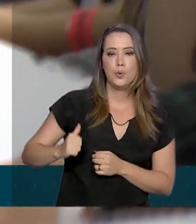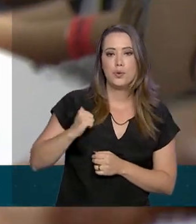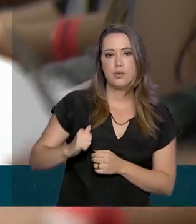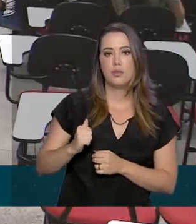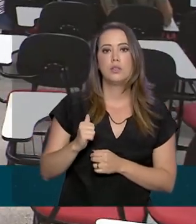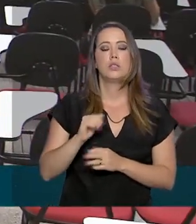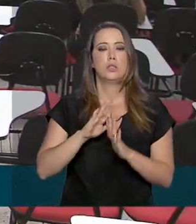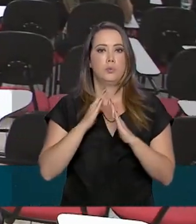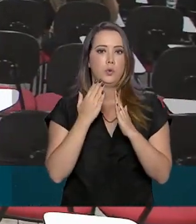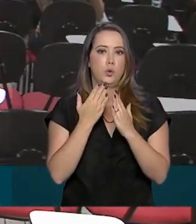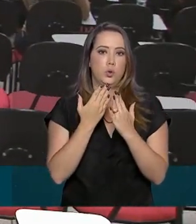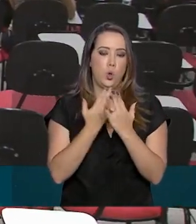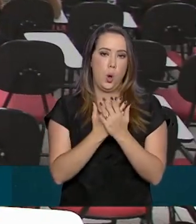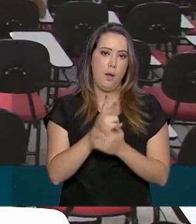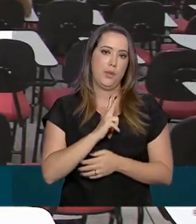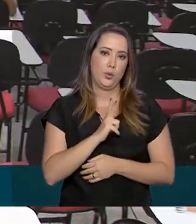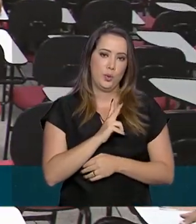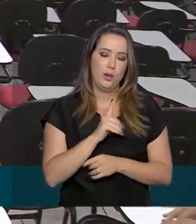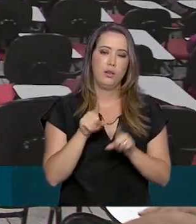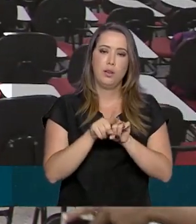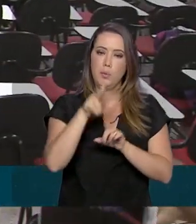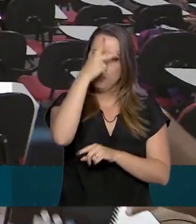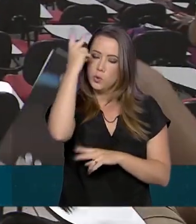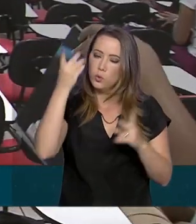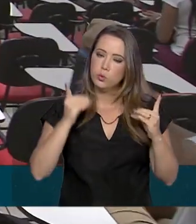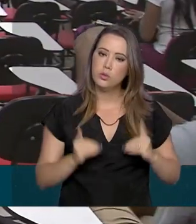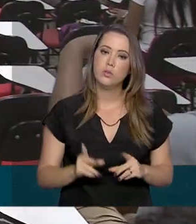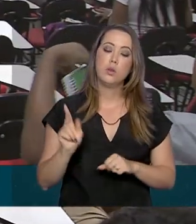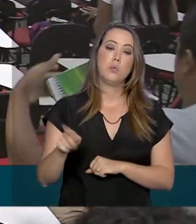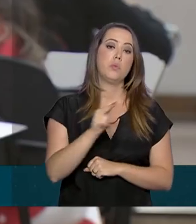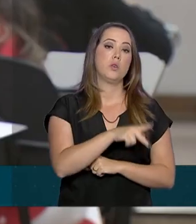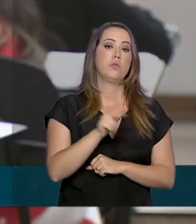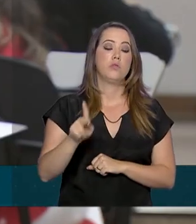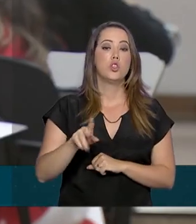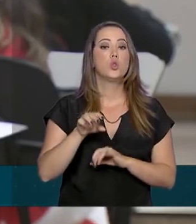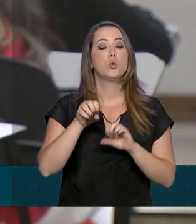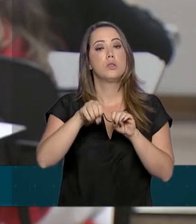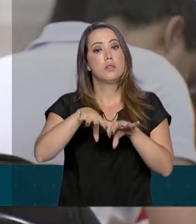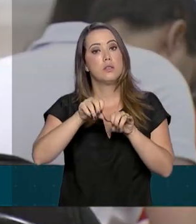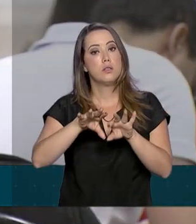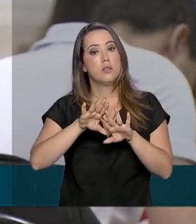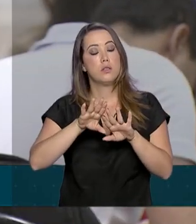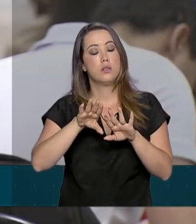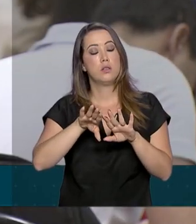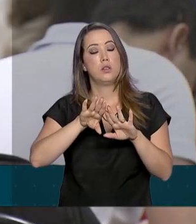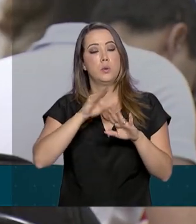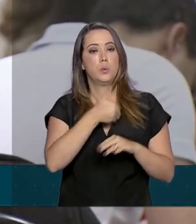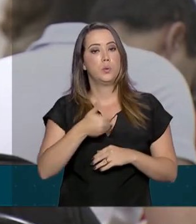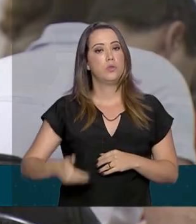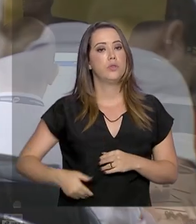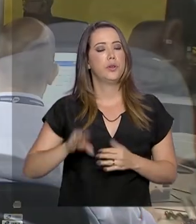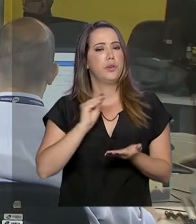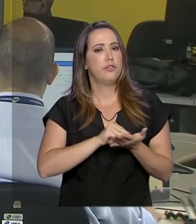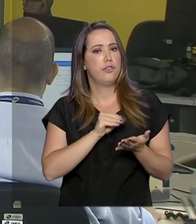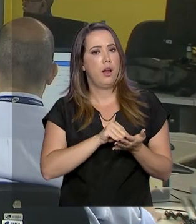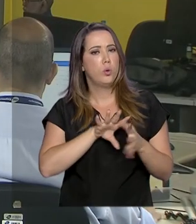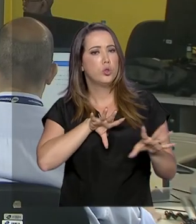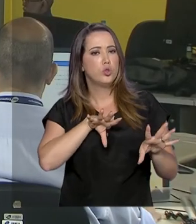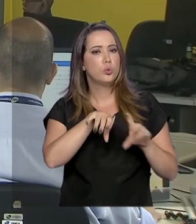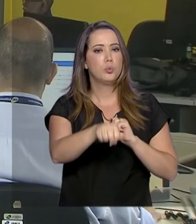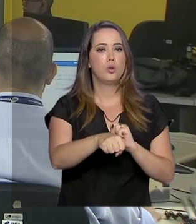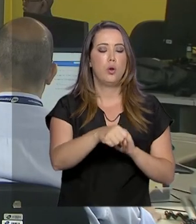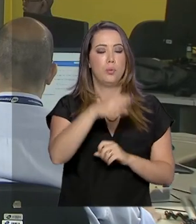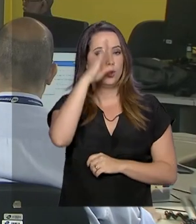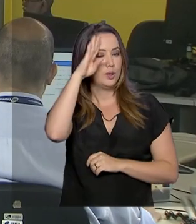particular. Também participam estudantes com deficiência e professores da rede pública de ensino que ainda não obtiveram diploma de curso superior.